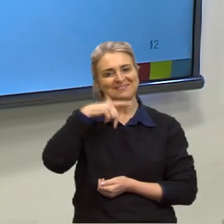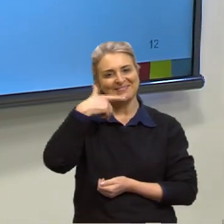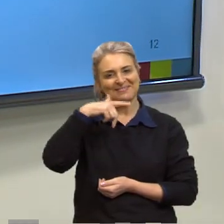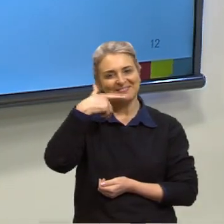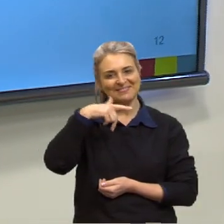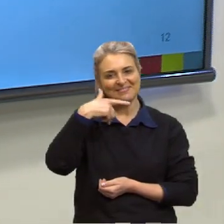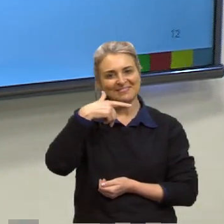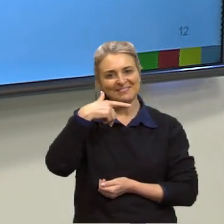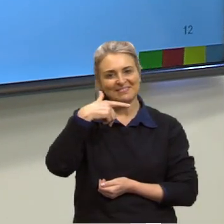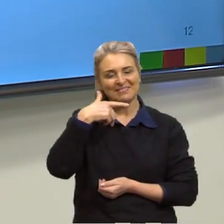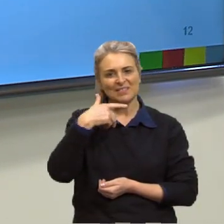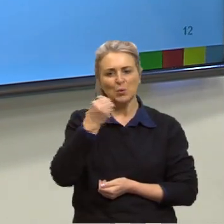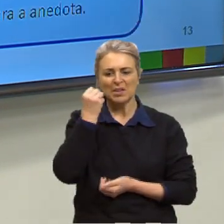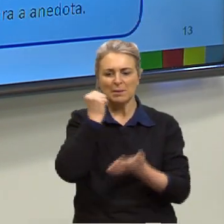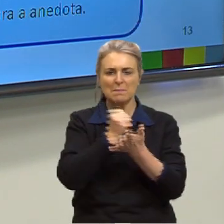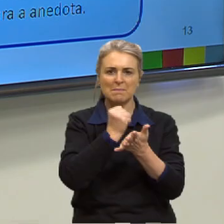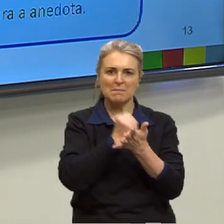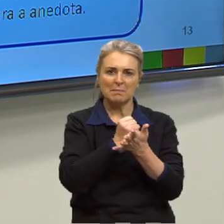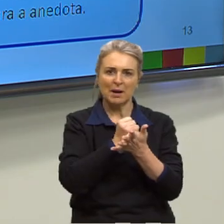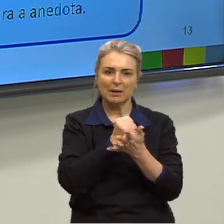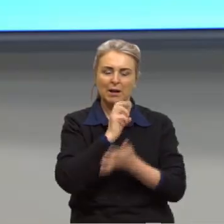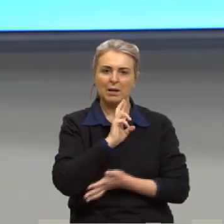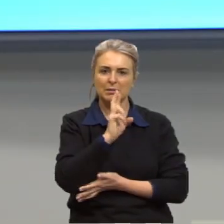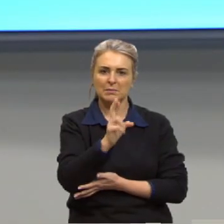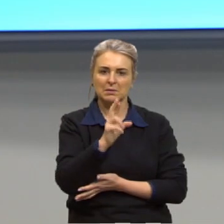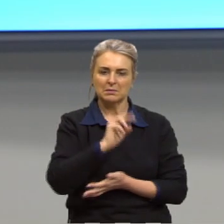recurso que vai marcar? Vamos olhar a resposta.